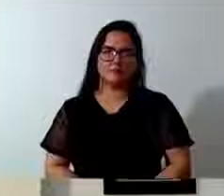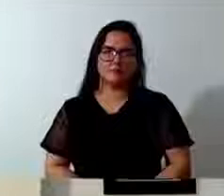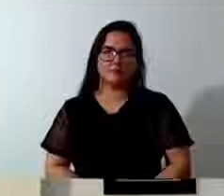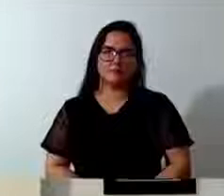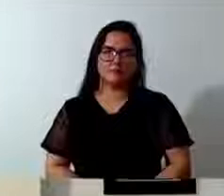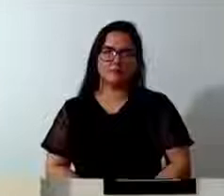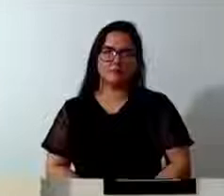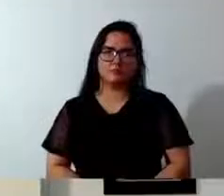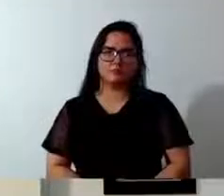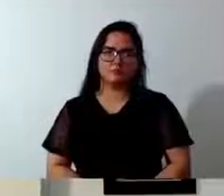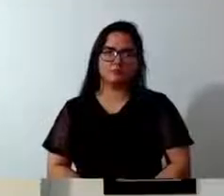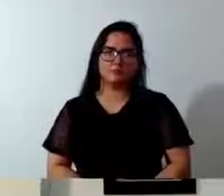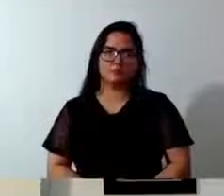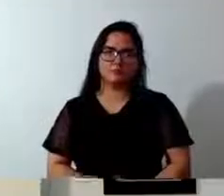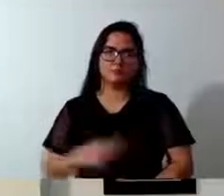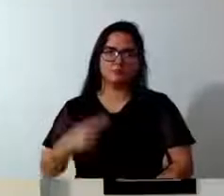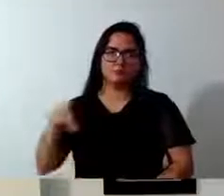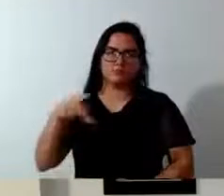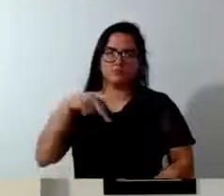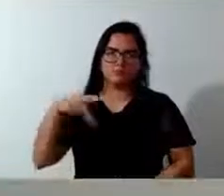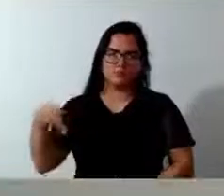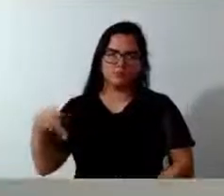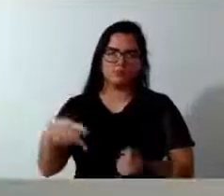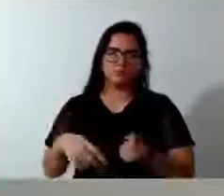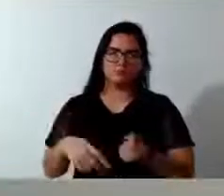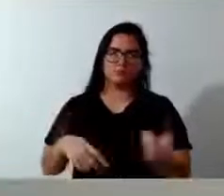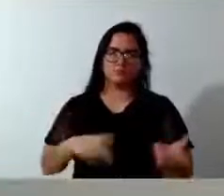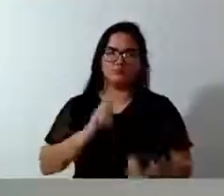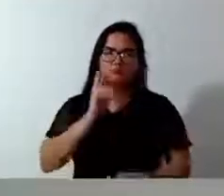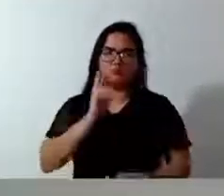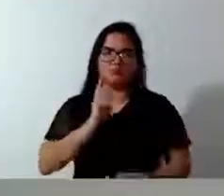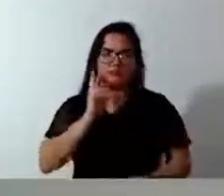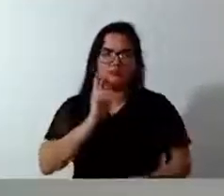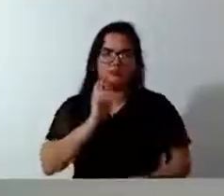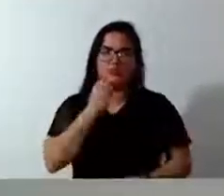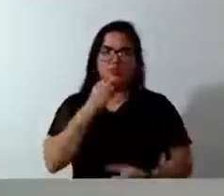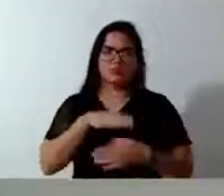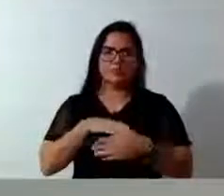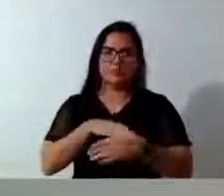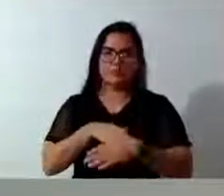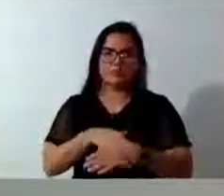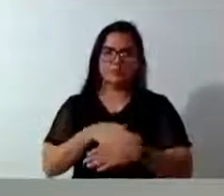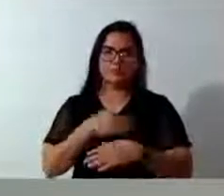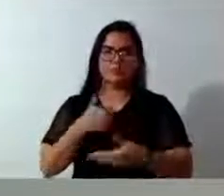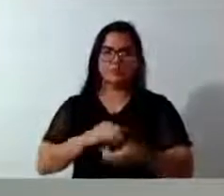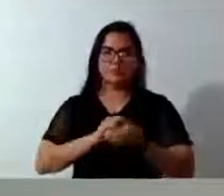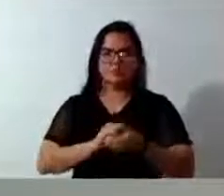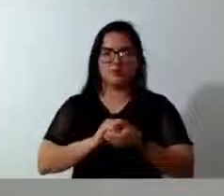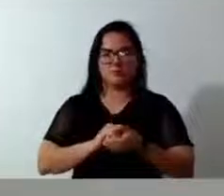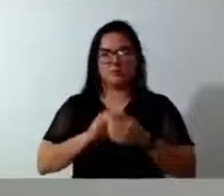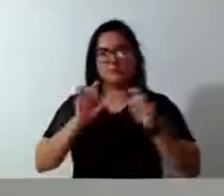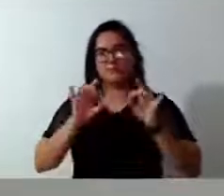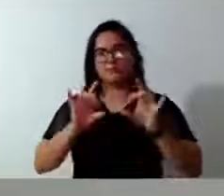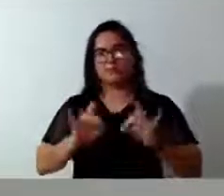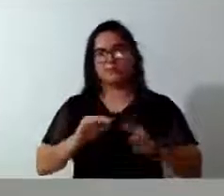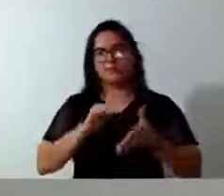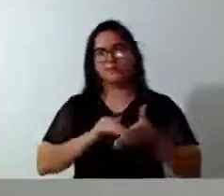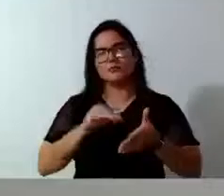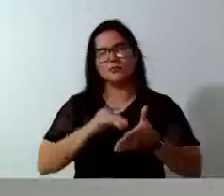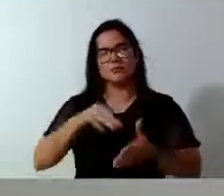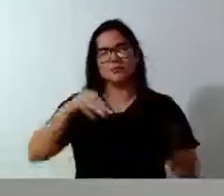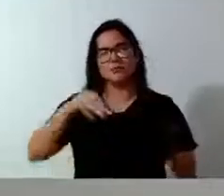Senhor presidente, senhores vereadores, boa noite. Quero cumprimentar de forma bem especial o secretário Marcondes,